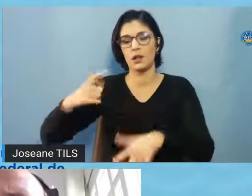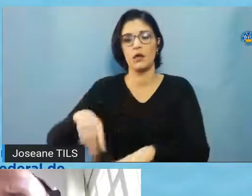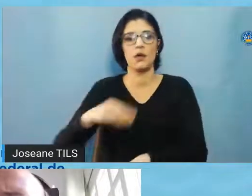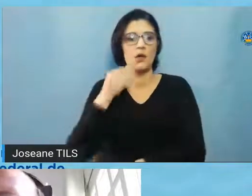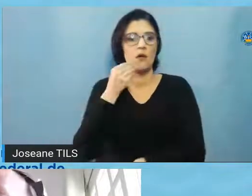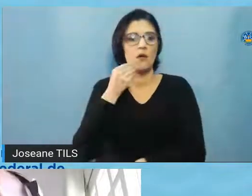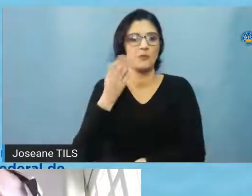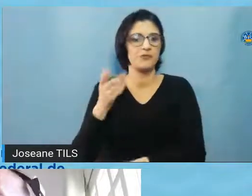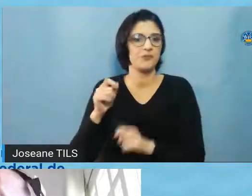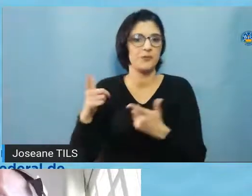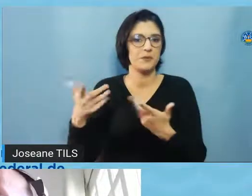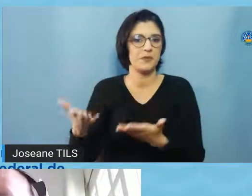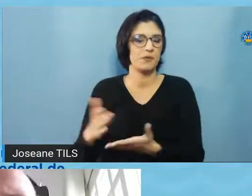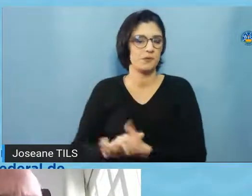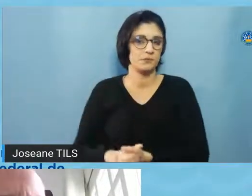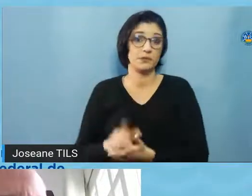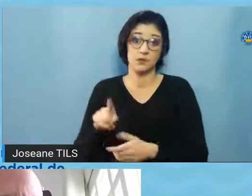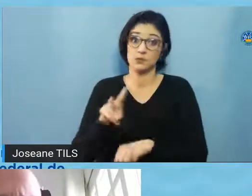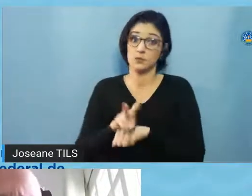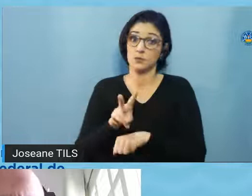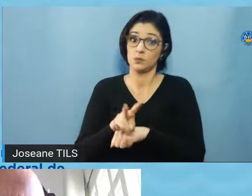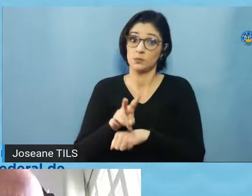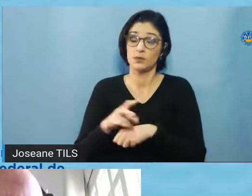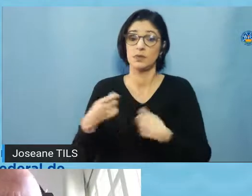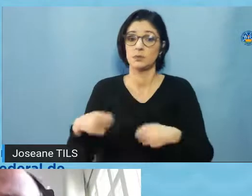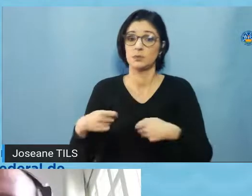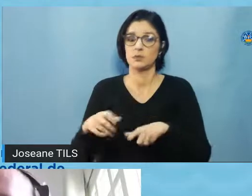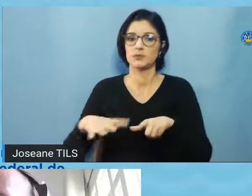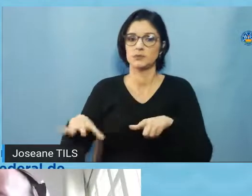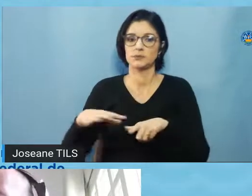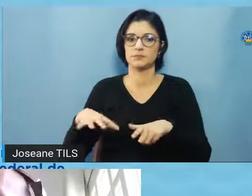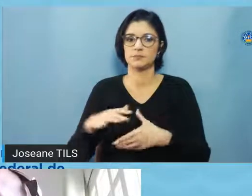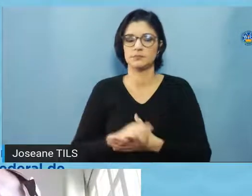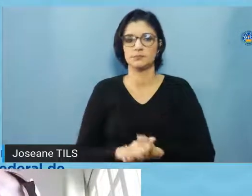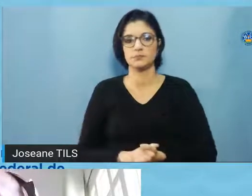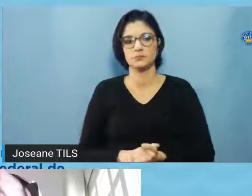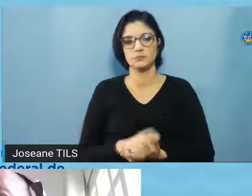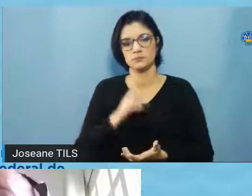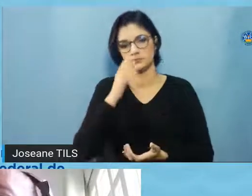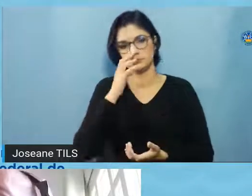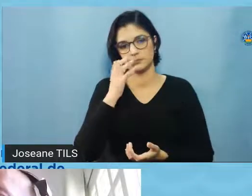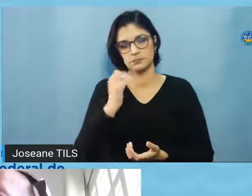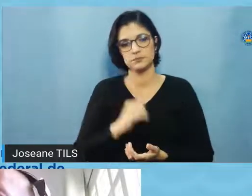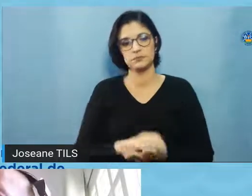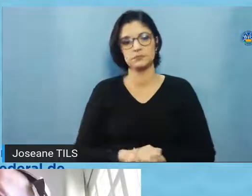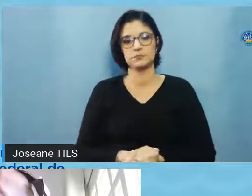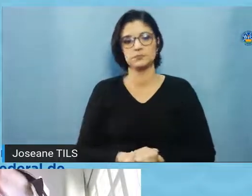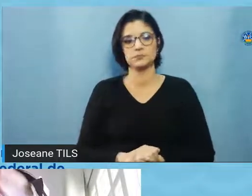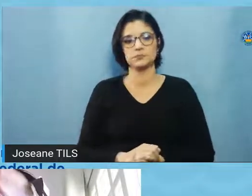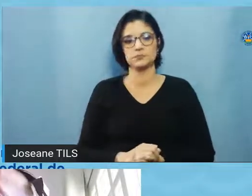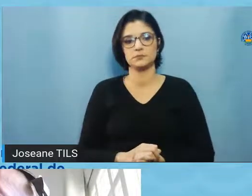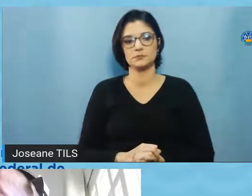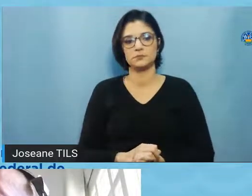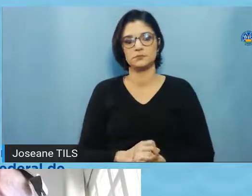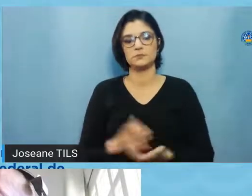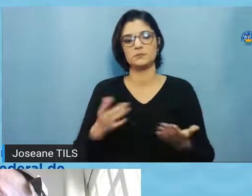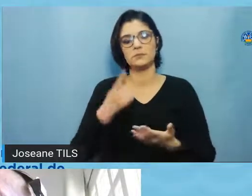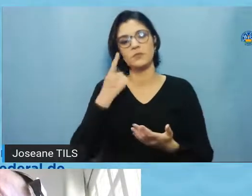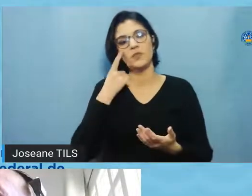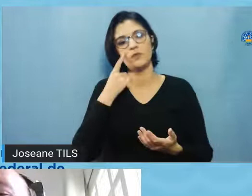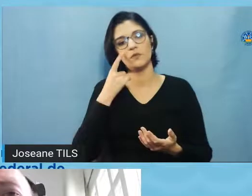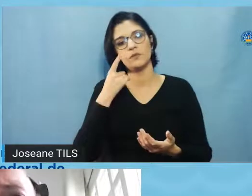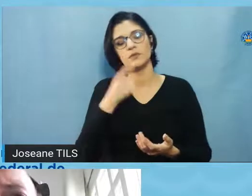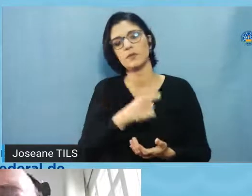organização também é um cuidado que a gente tem que ter também na nossa área. Com certeza. Eu vou... E agora eu vou colocar